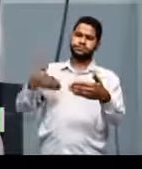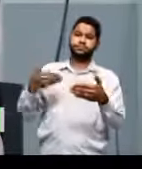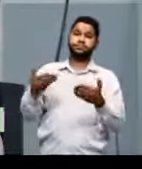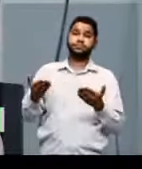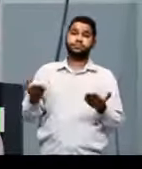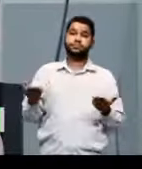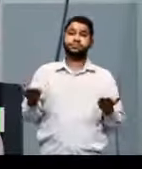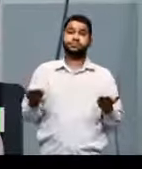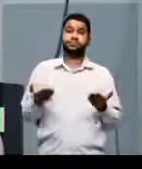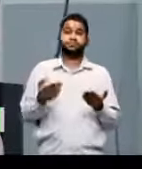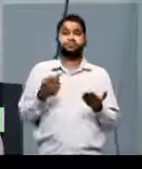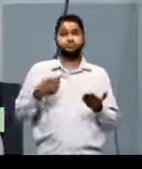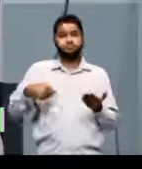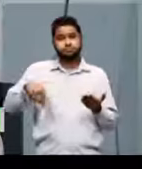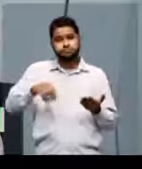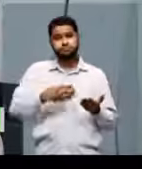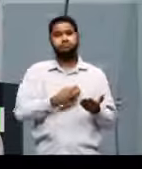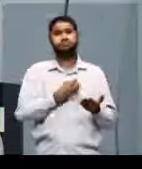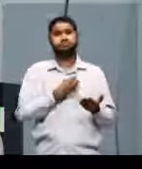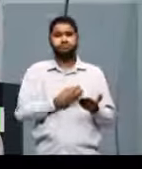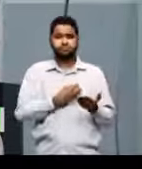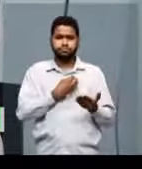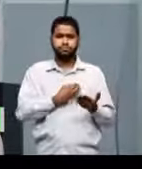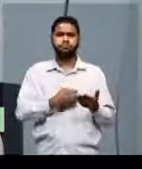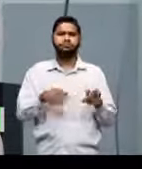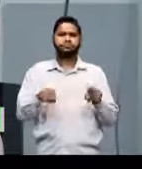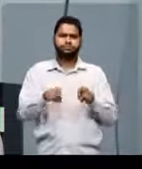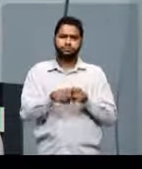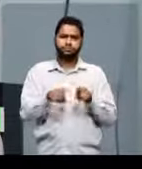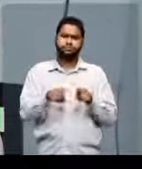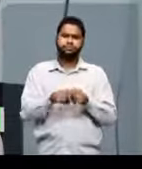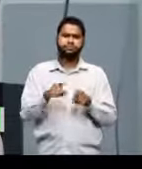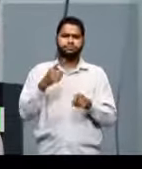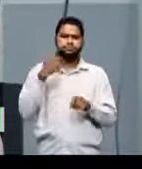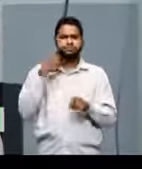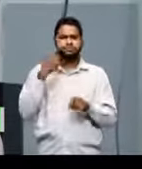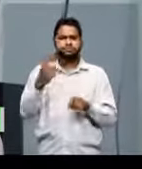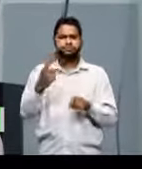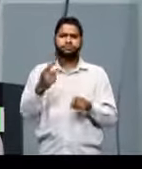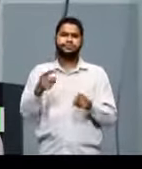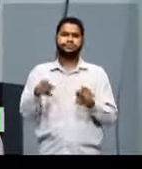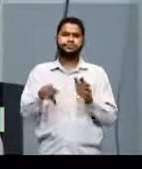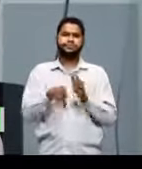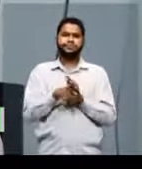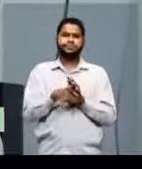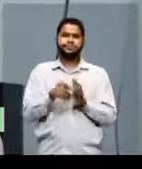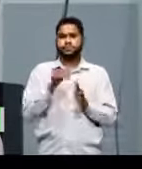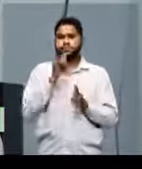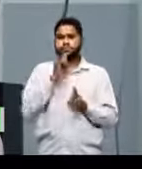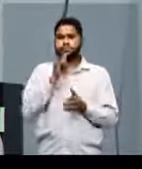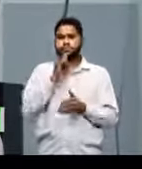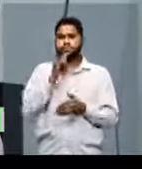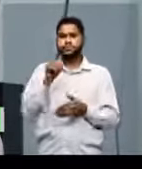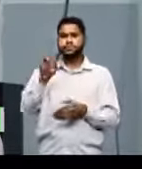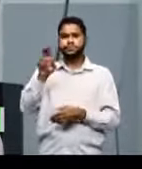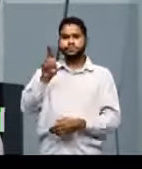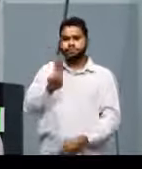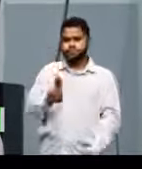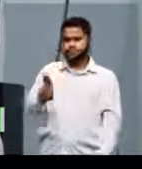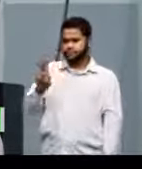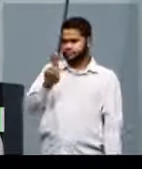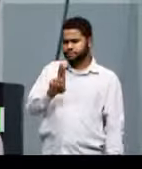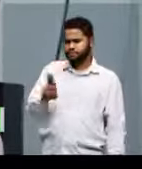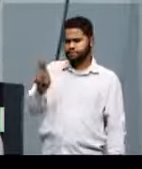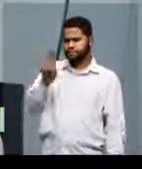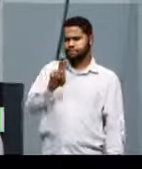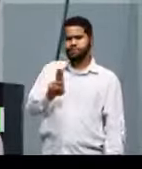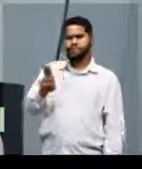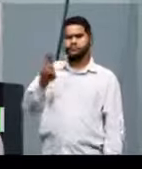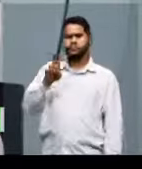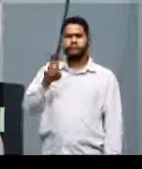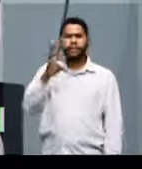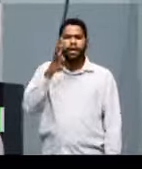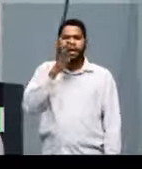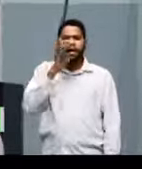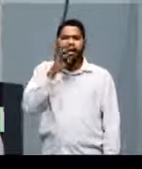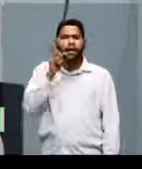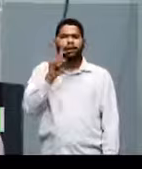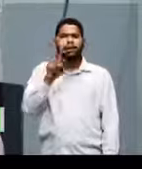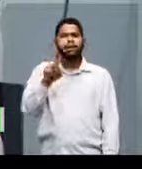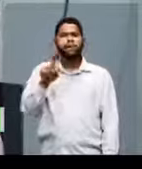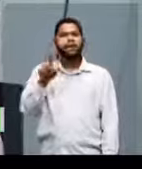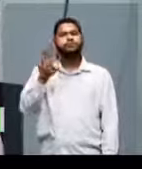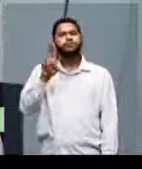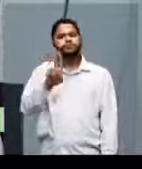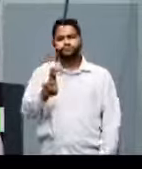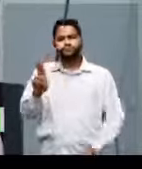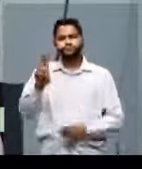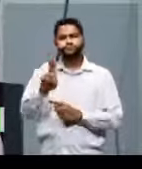nós somos participantes disso, veja, na condição de consumidores e não necessariamente de apreciadores